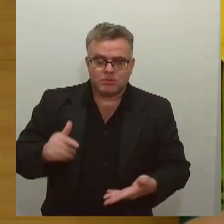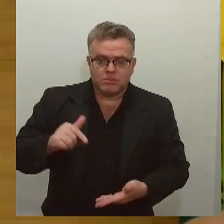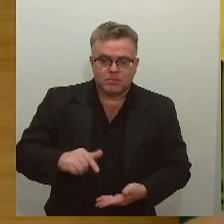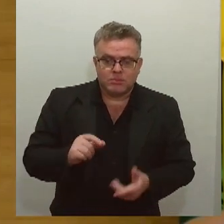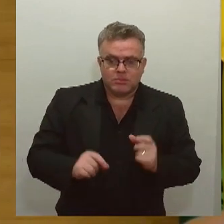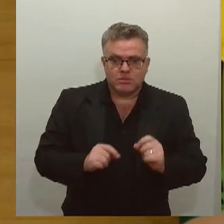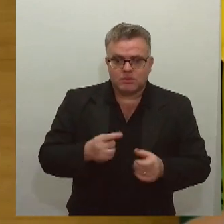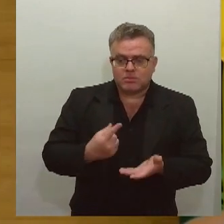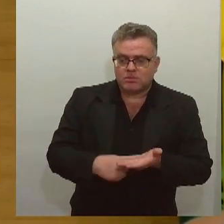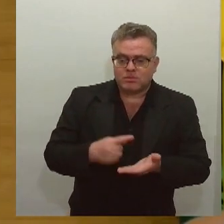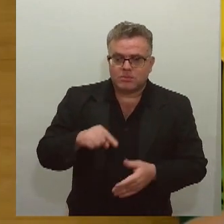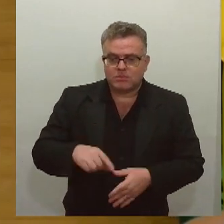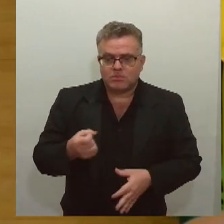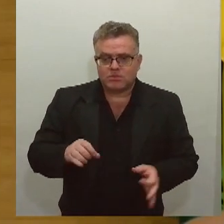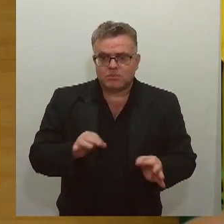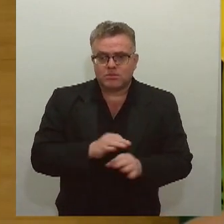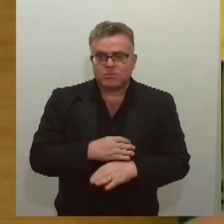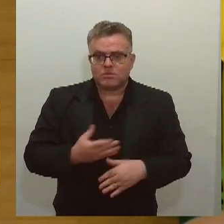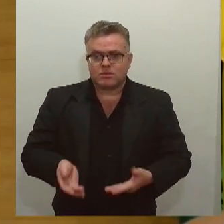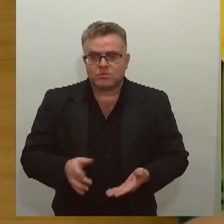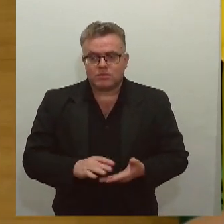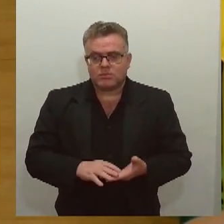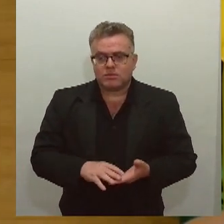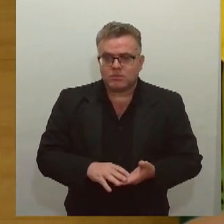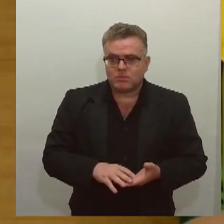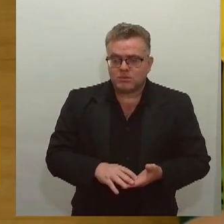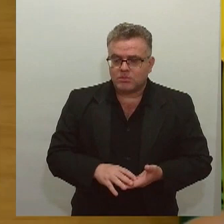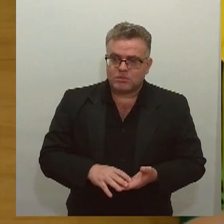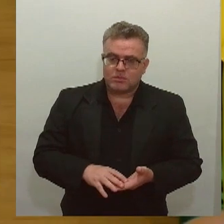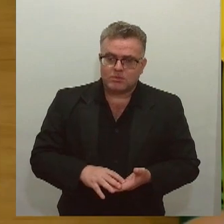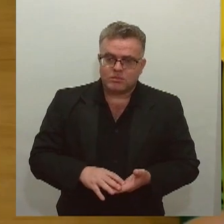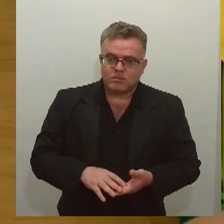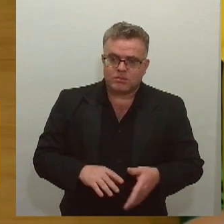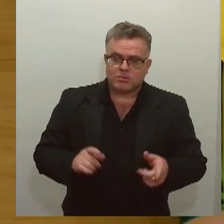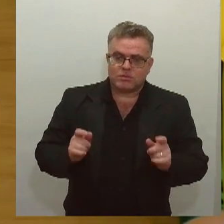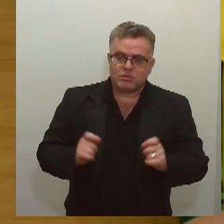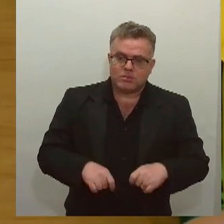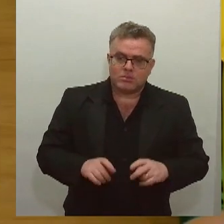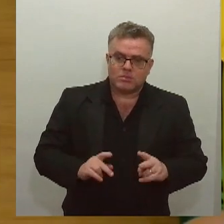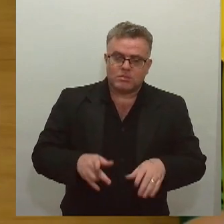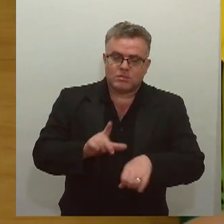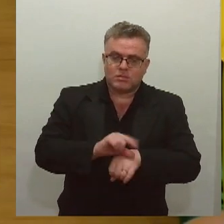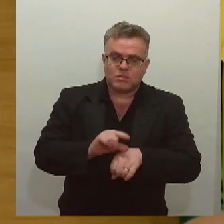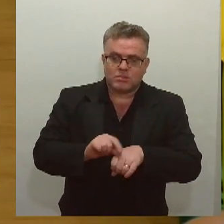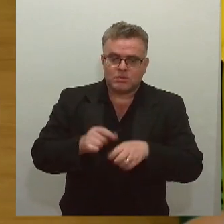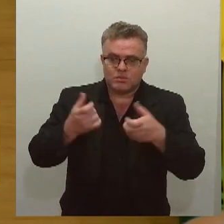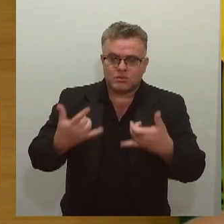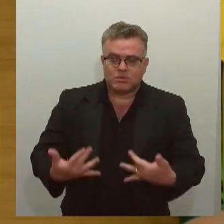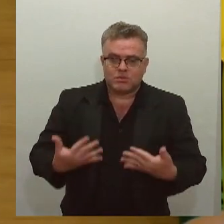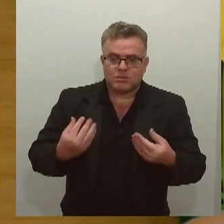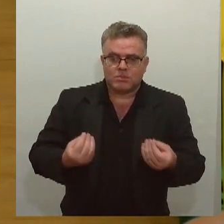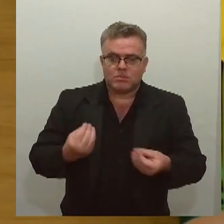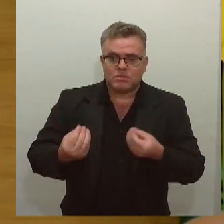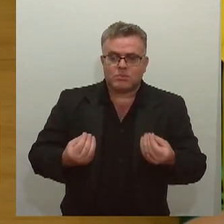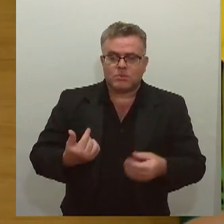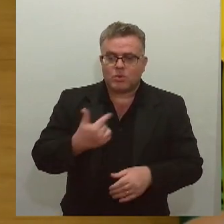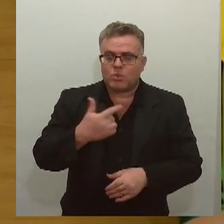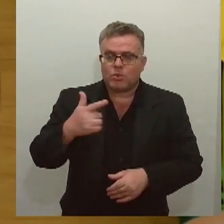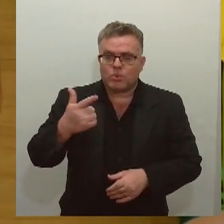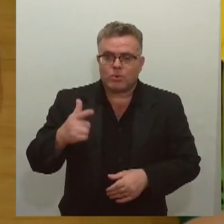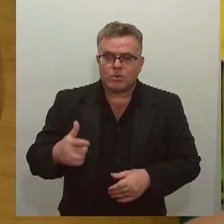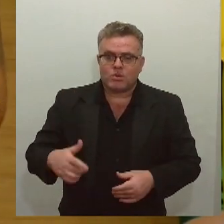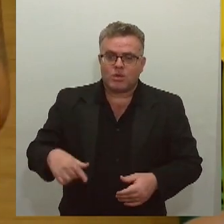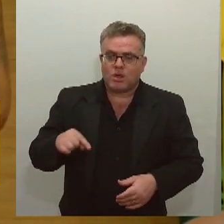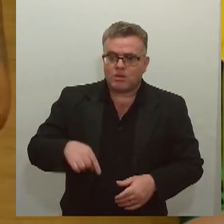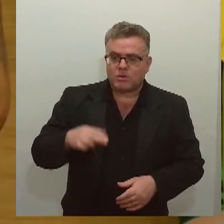estado de Sergipe. Porque nas minhas argumentações eu disse que ninguém mais entende da seca do que os nordestinos. E